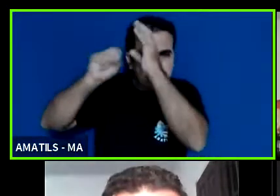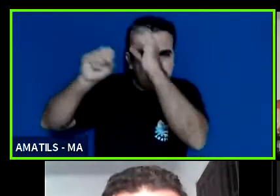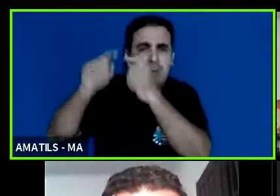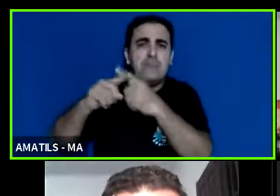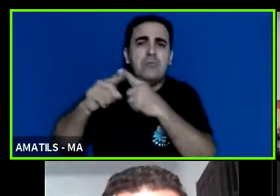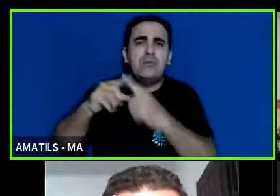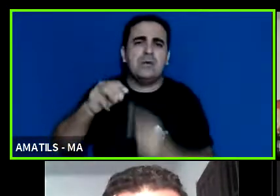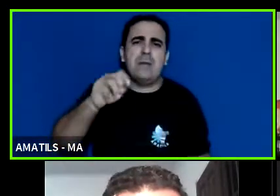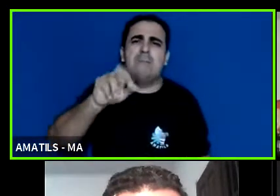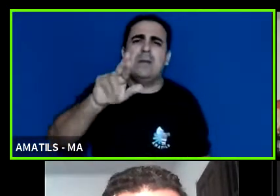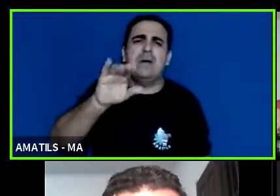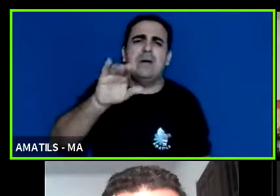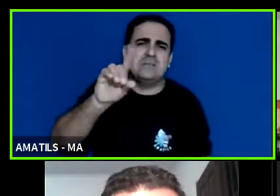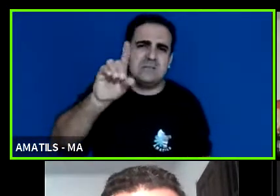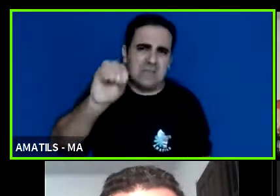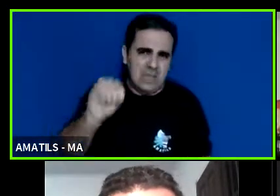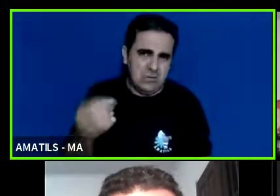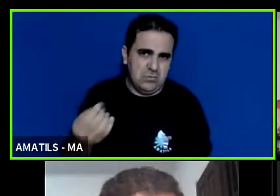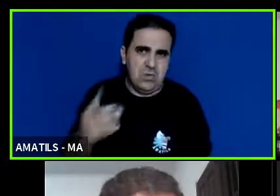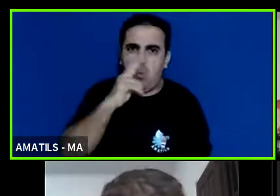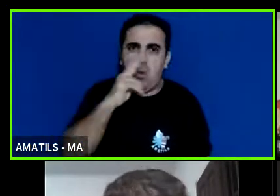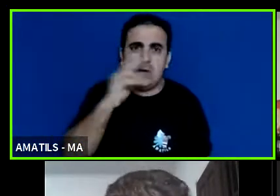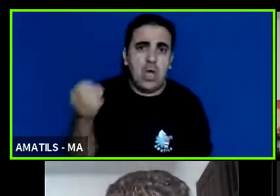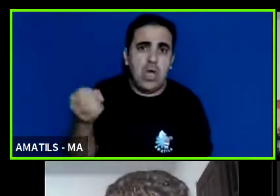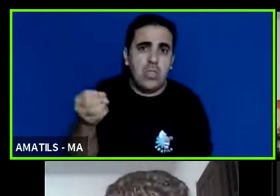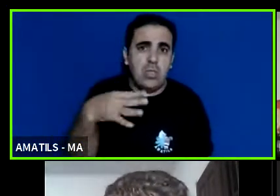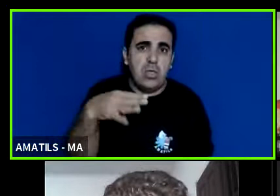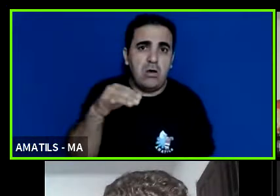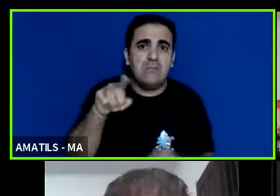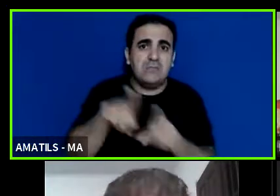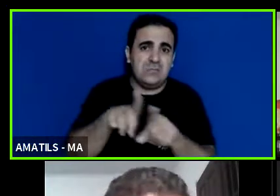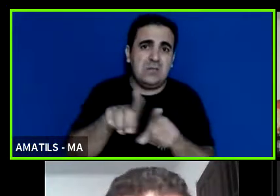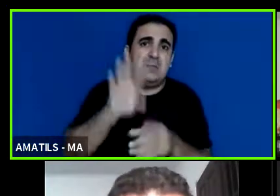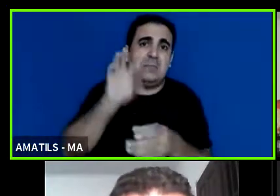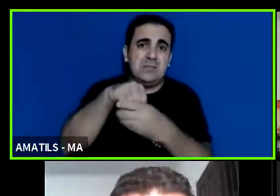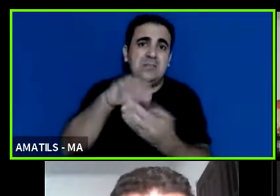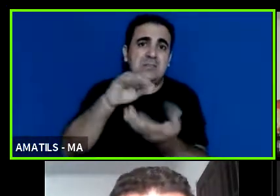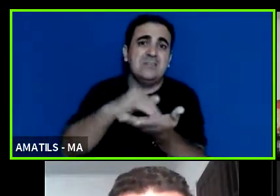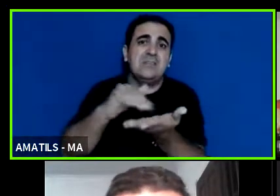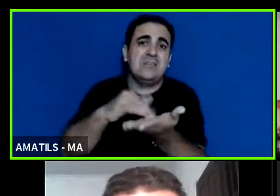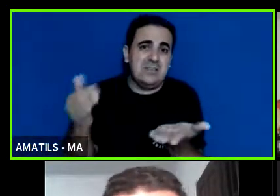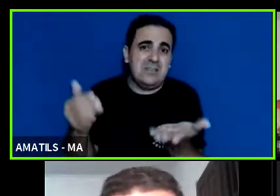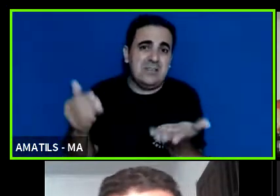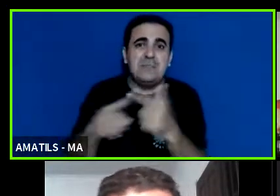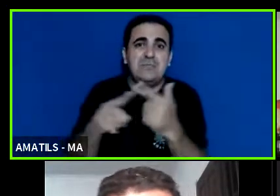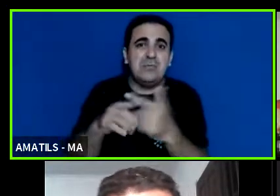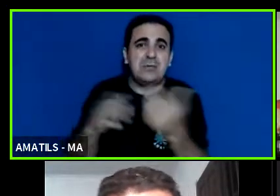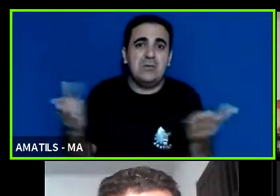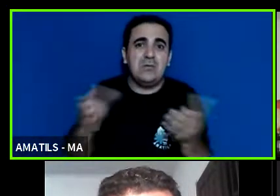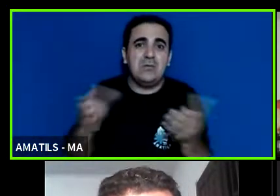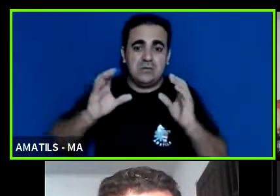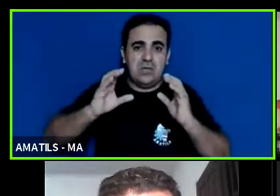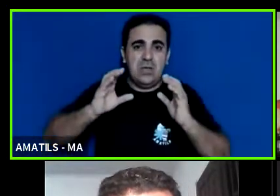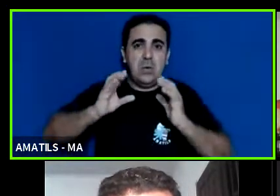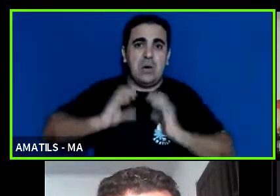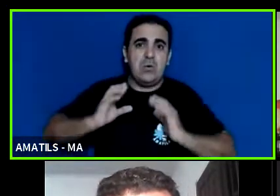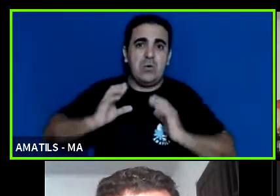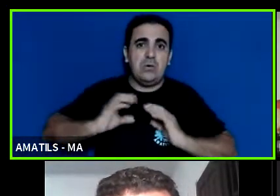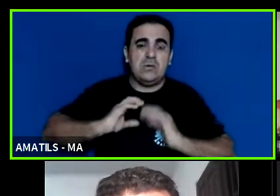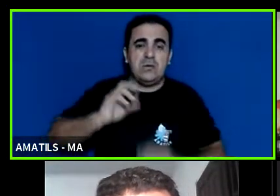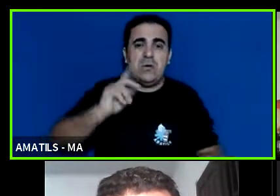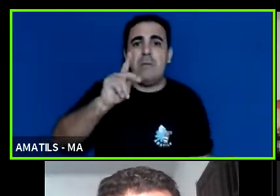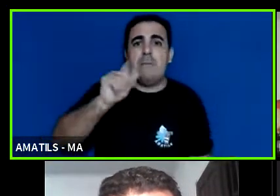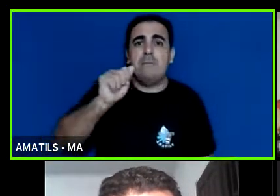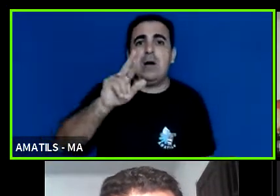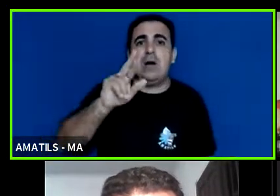Marcelo eu acredito que também vai ser muito nova para a própria secretaria que agora que tem uma coordenação de paradisporto lá começou a fazer alguns